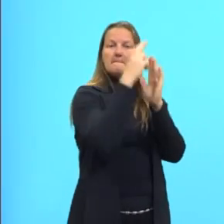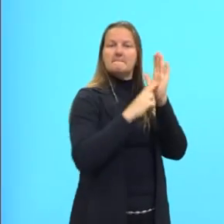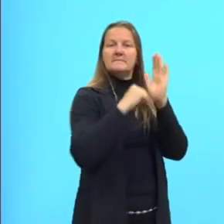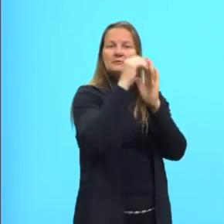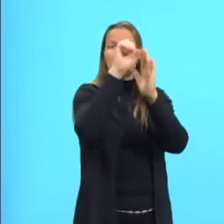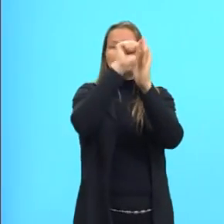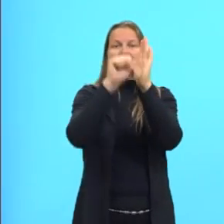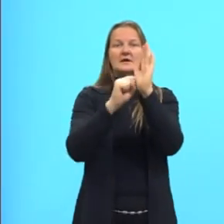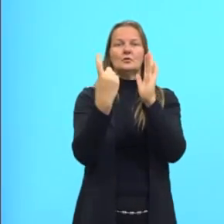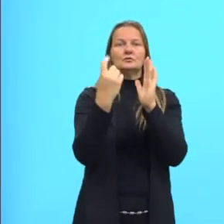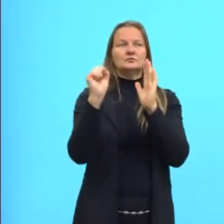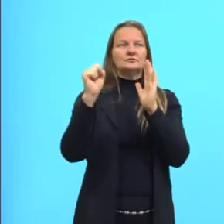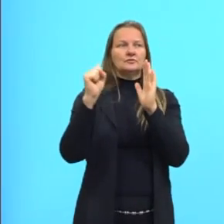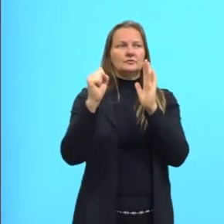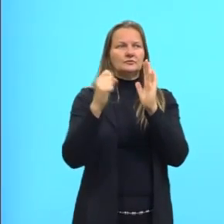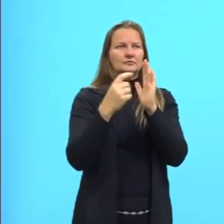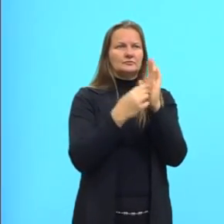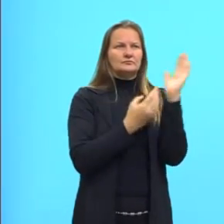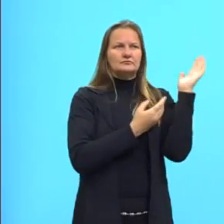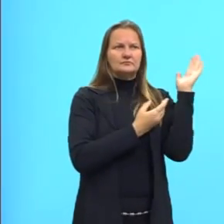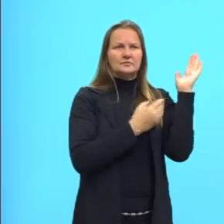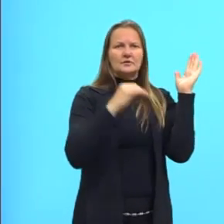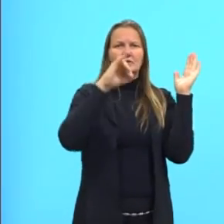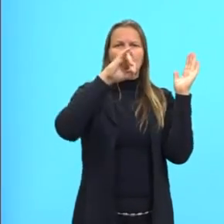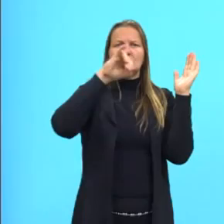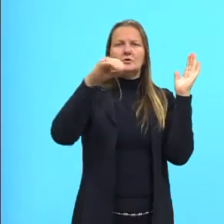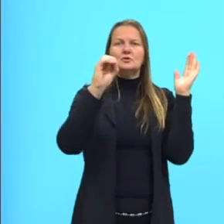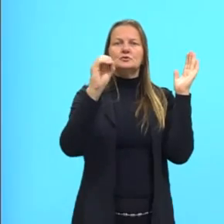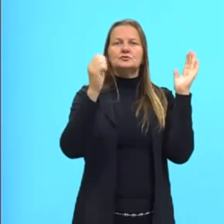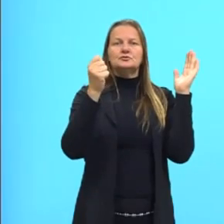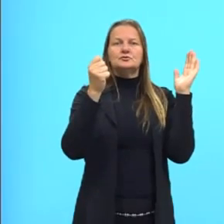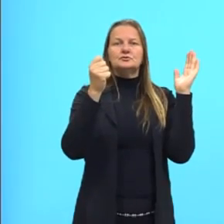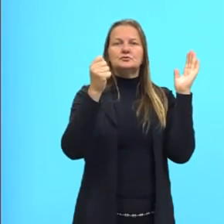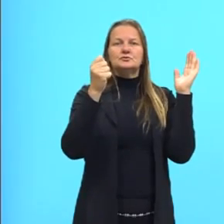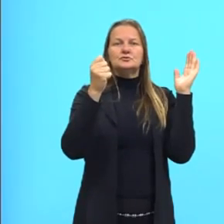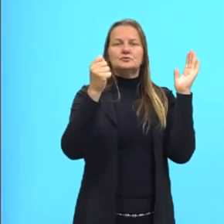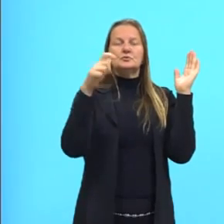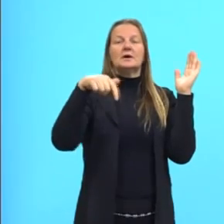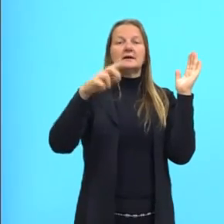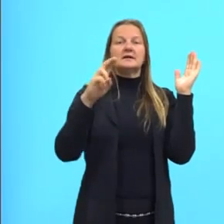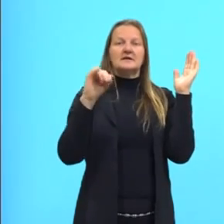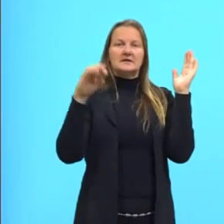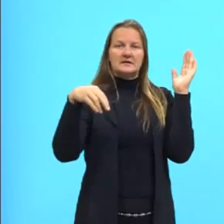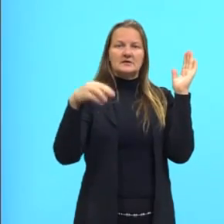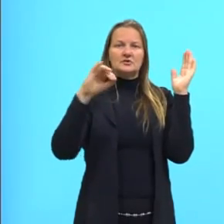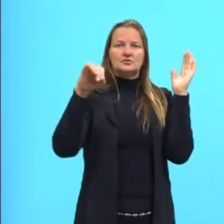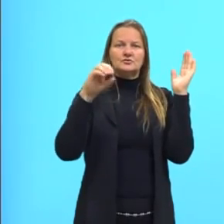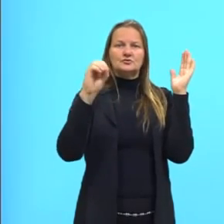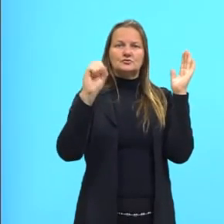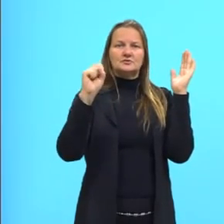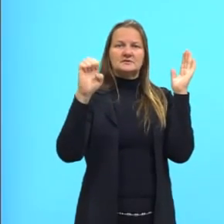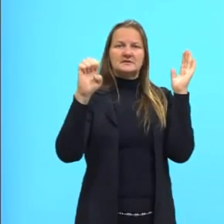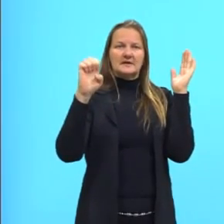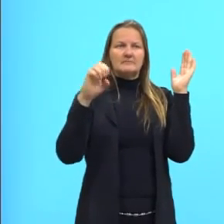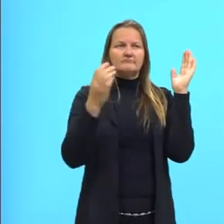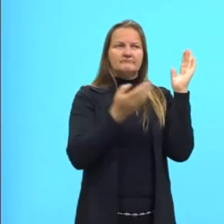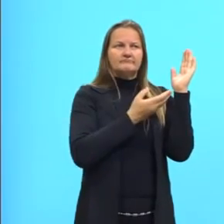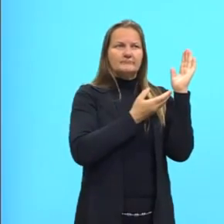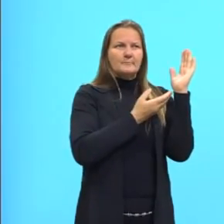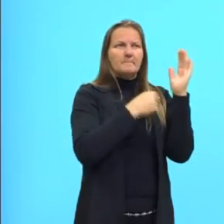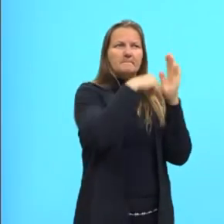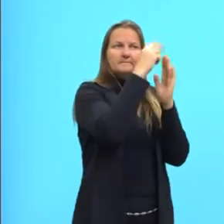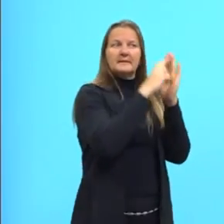XVIII, do Joaquim José de Miranda, e esse pintor, ele retrata o quê? Ele está